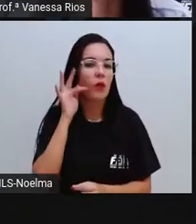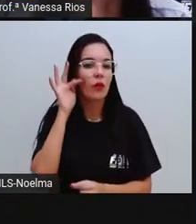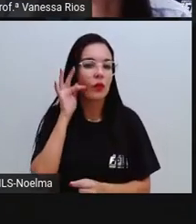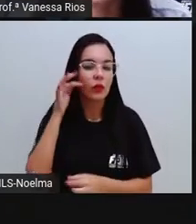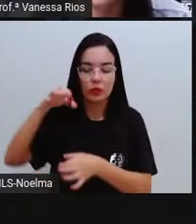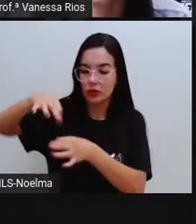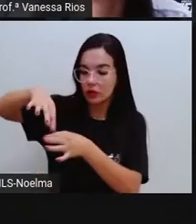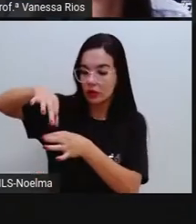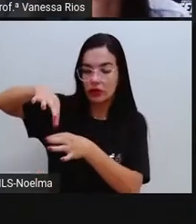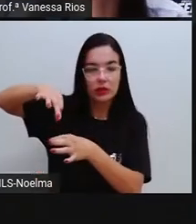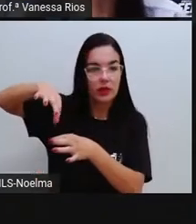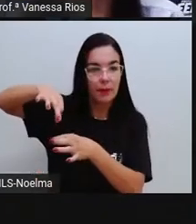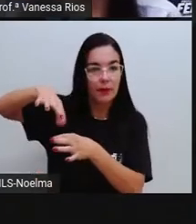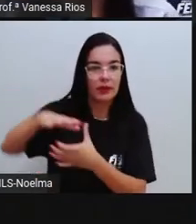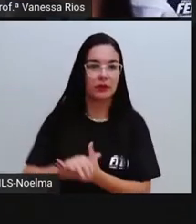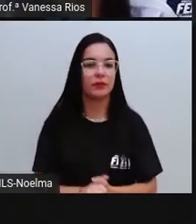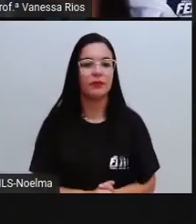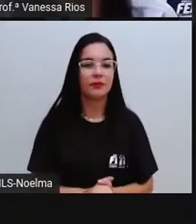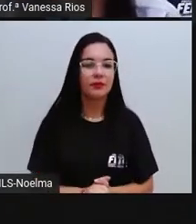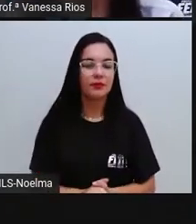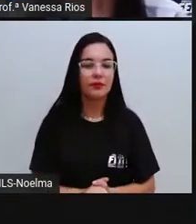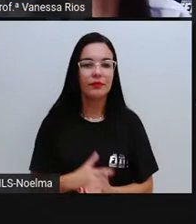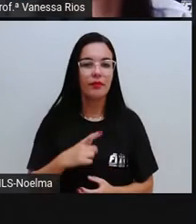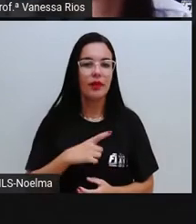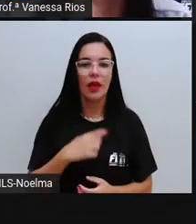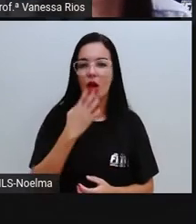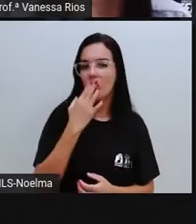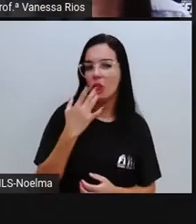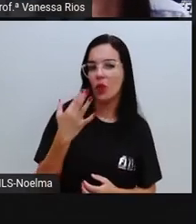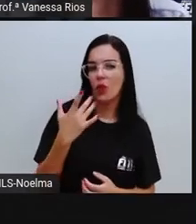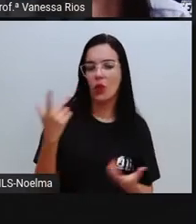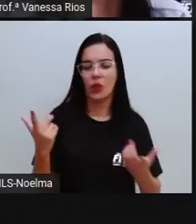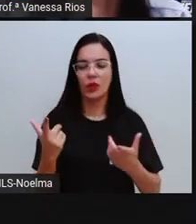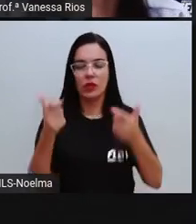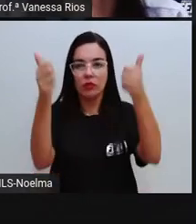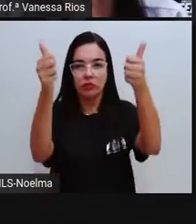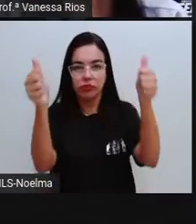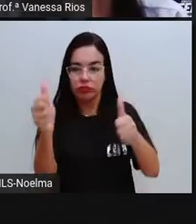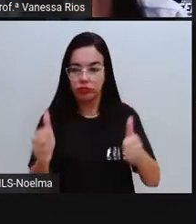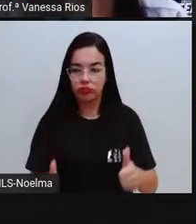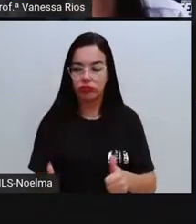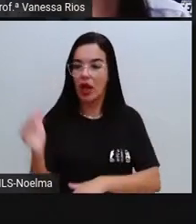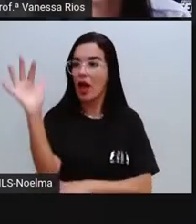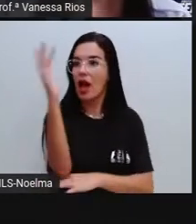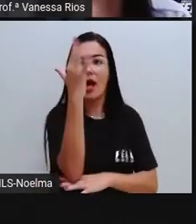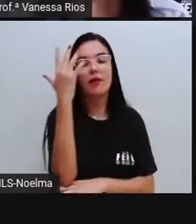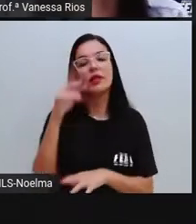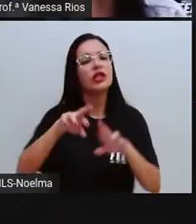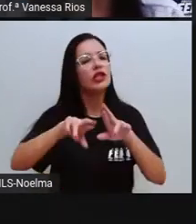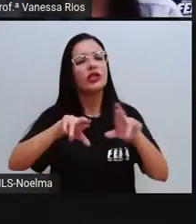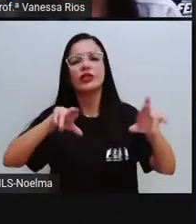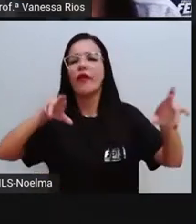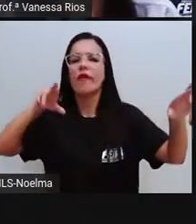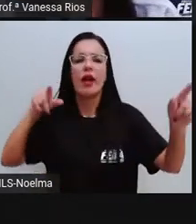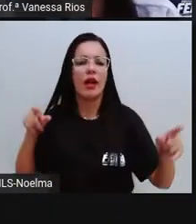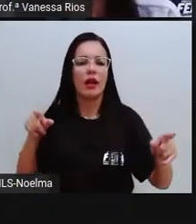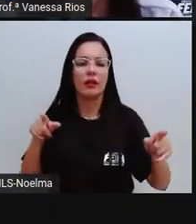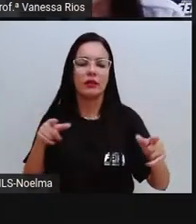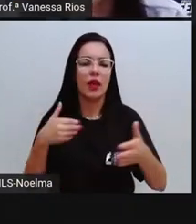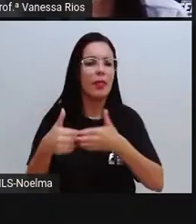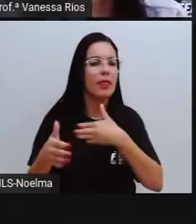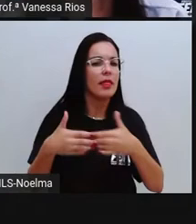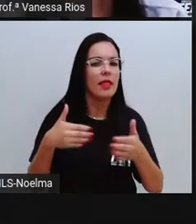os formatos, que as cores, os tamanhos são diferentes dependendo da espécie de